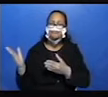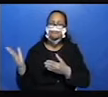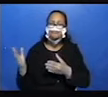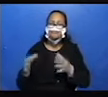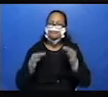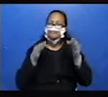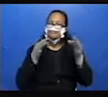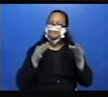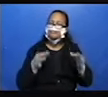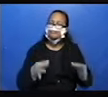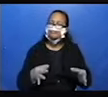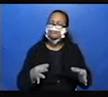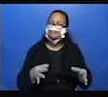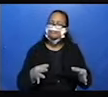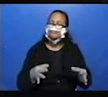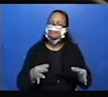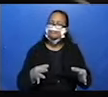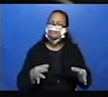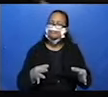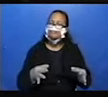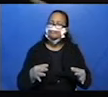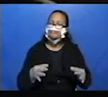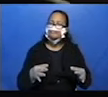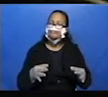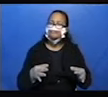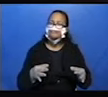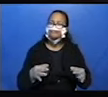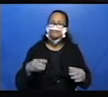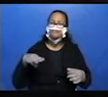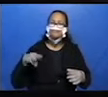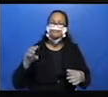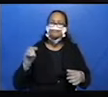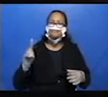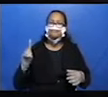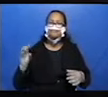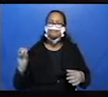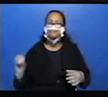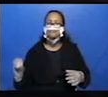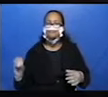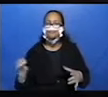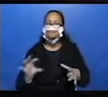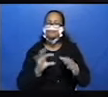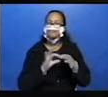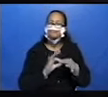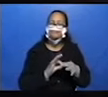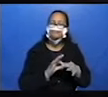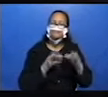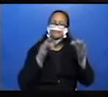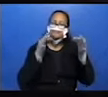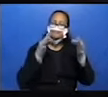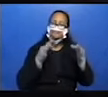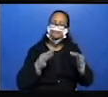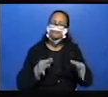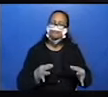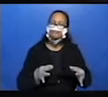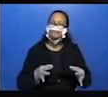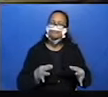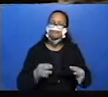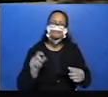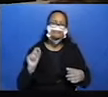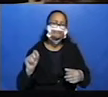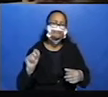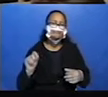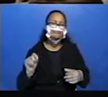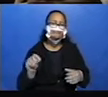Se encaixa aqui em modo. E está relacionada com a perfeição. A perfeição do quê?